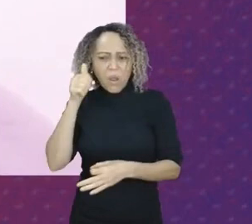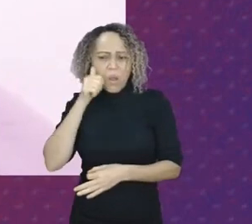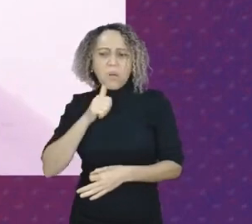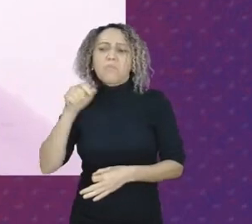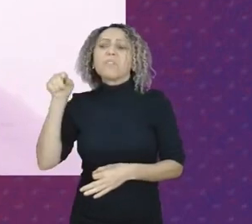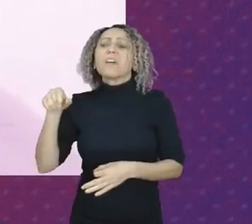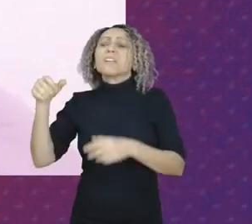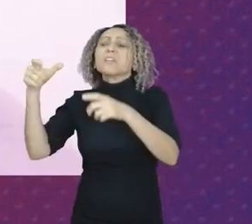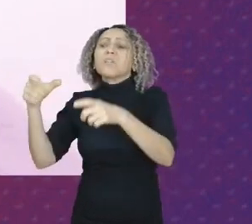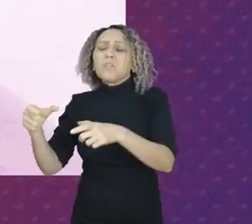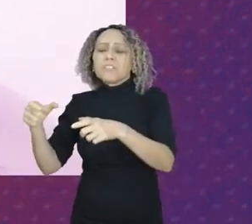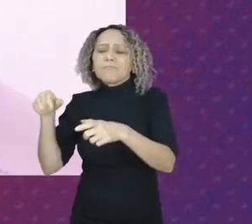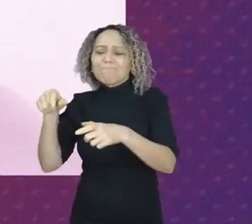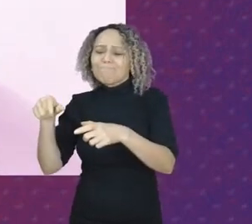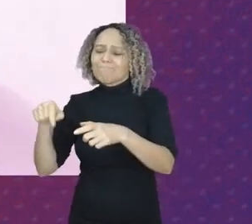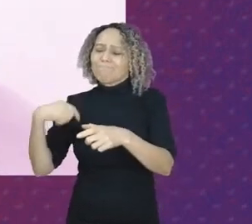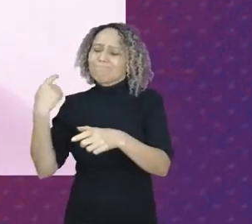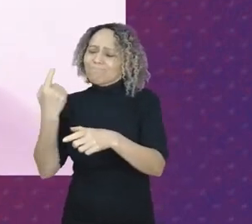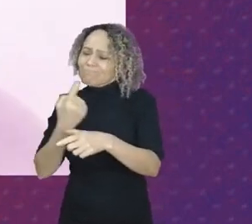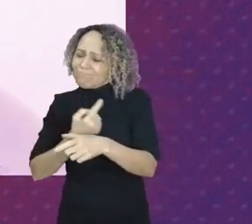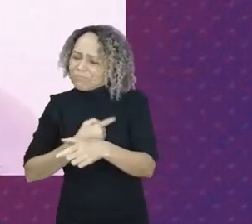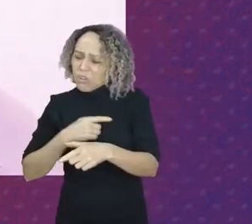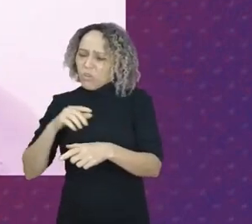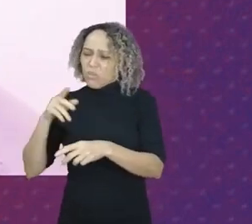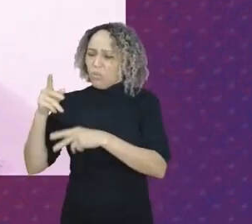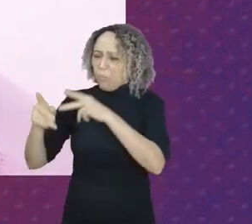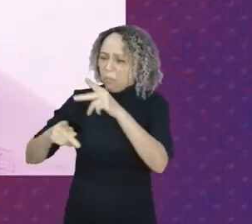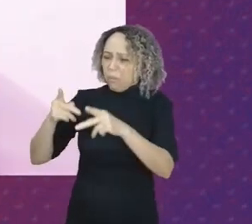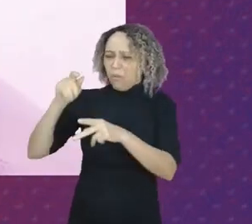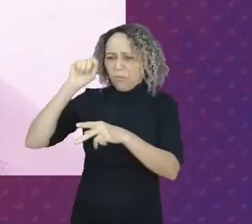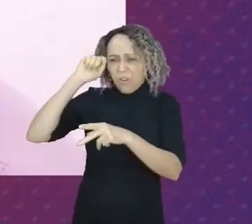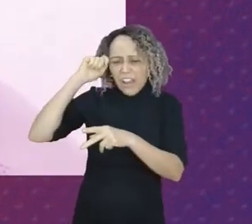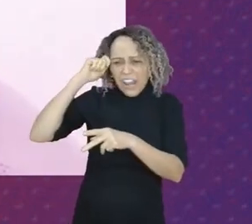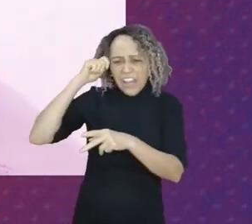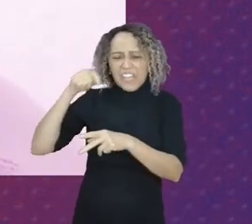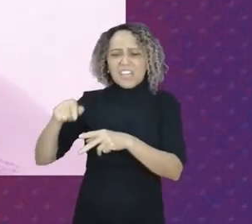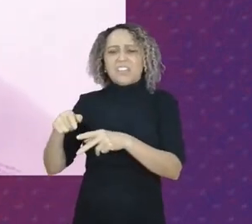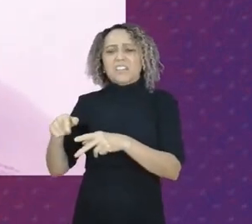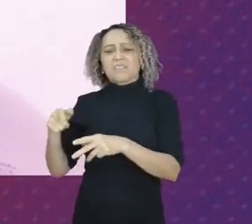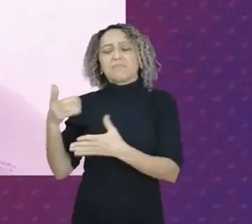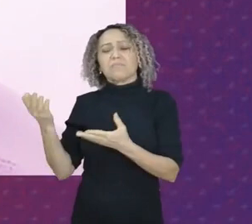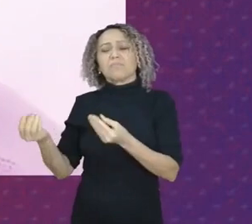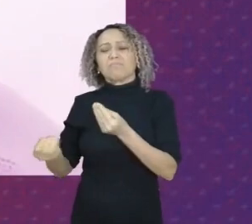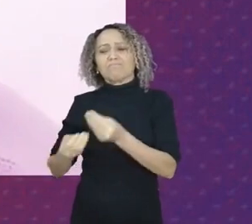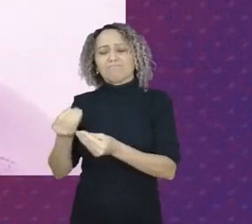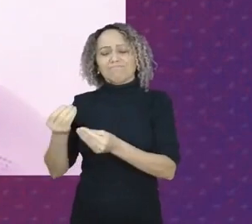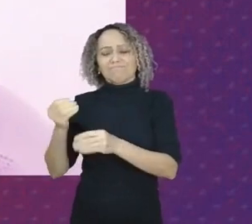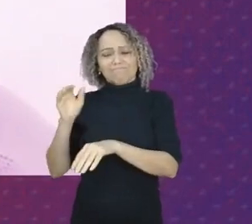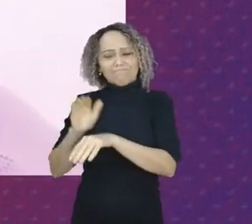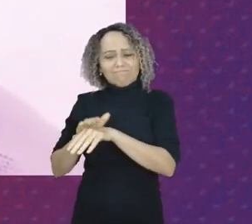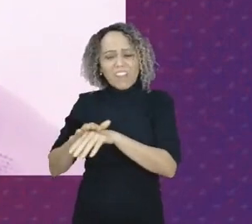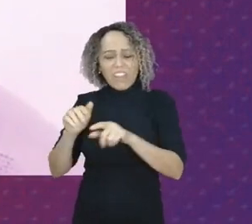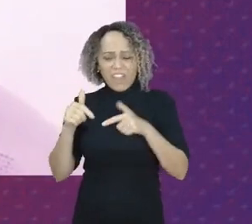origens financeiras, uma mulher que veio da luta